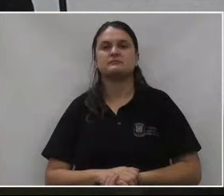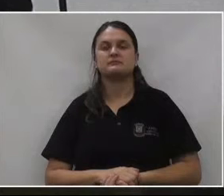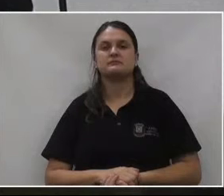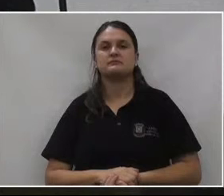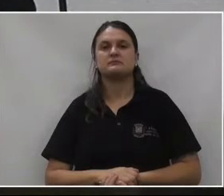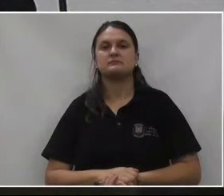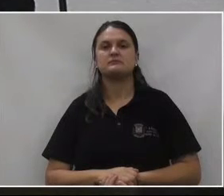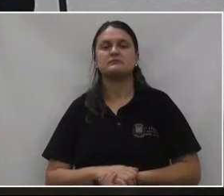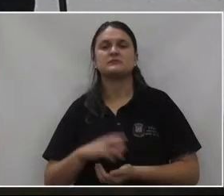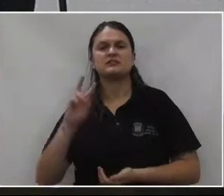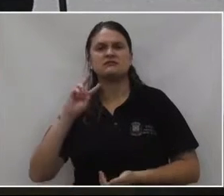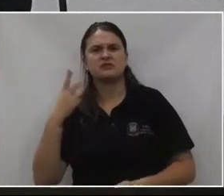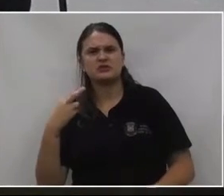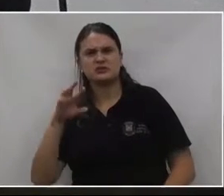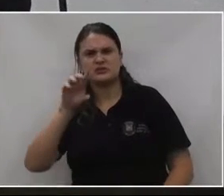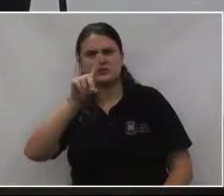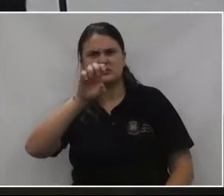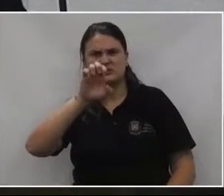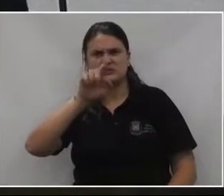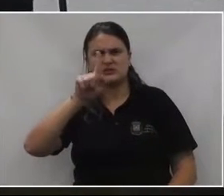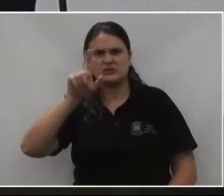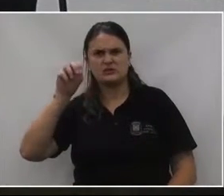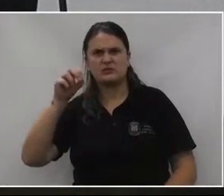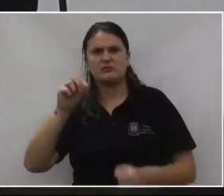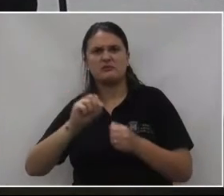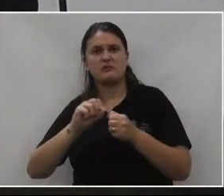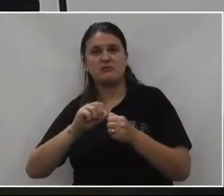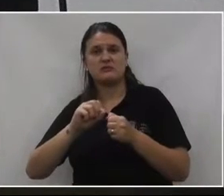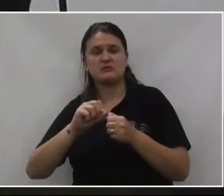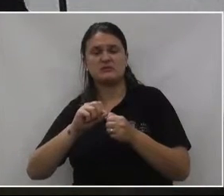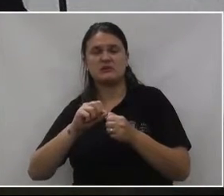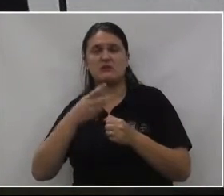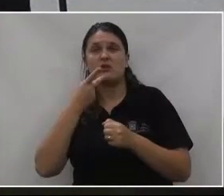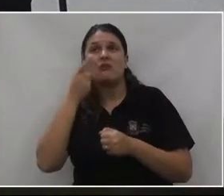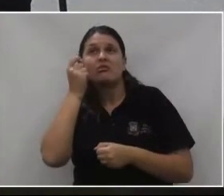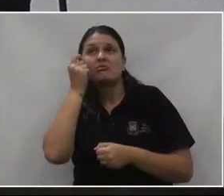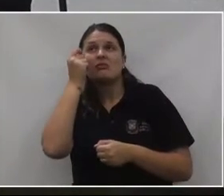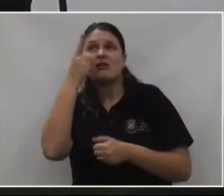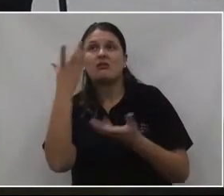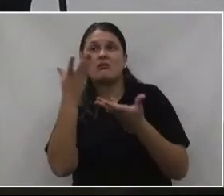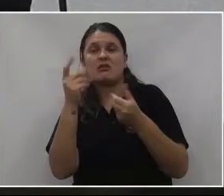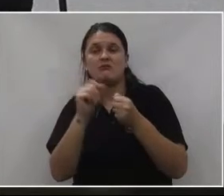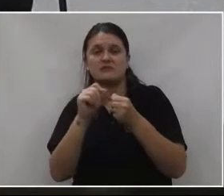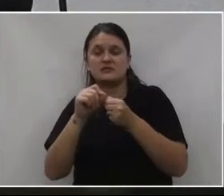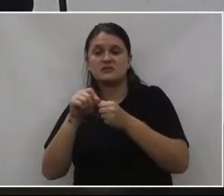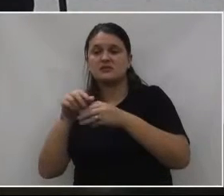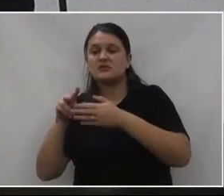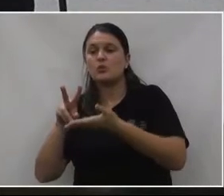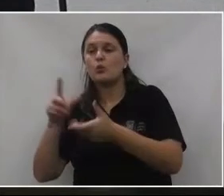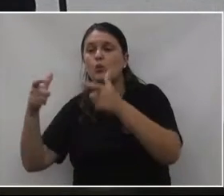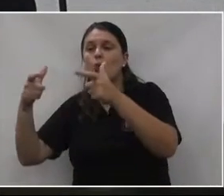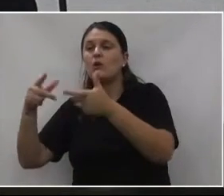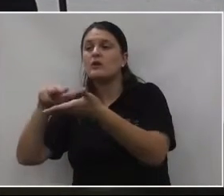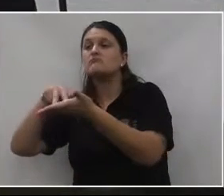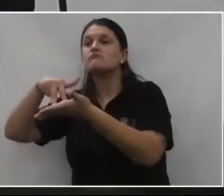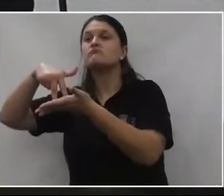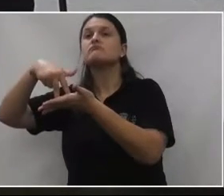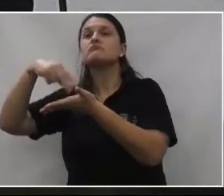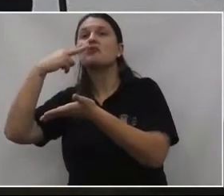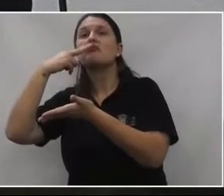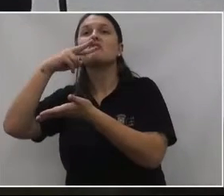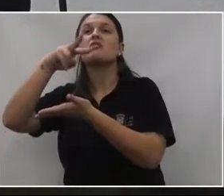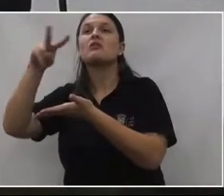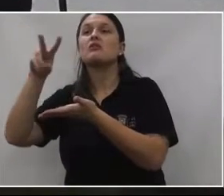O Diego me passou, acho que é mirante, A ideia deles era fazer um mirante. Diz que vai, tem verba e tem projeto para continuar. Ele está